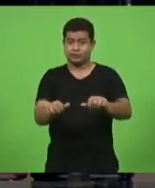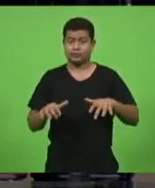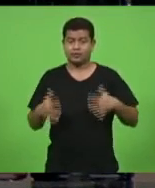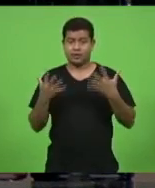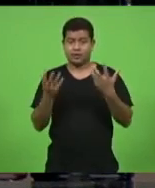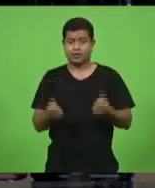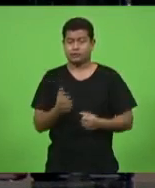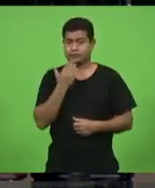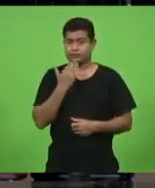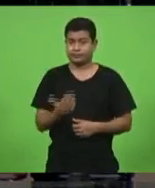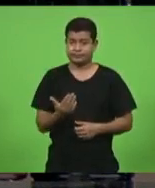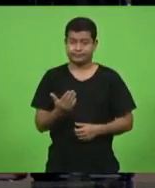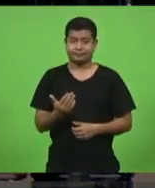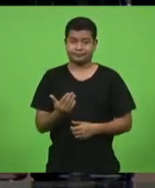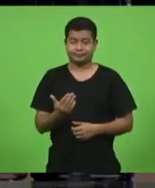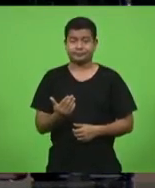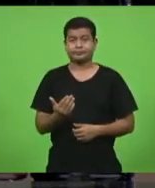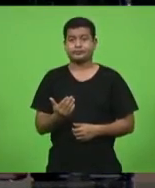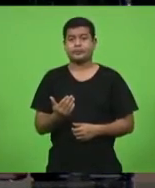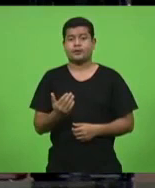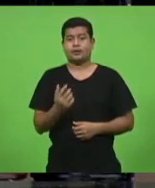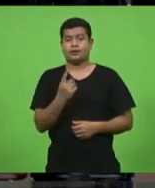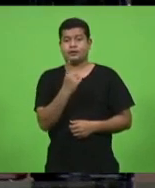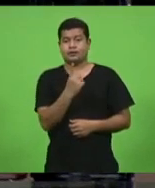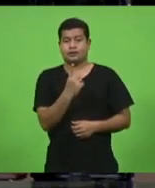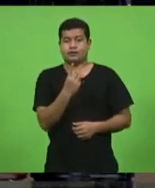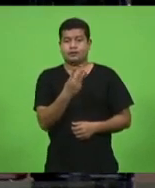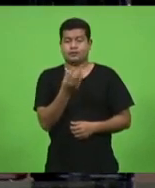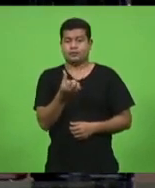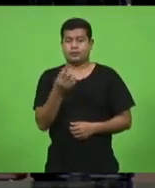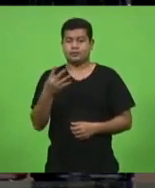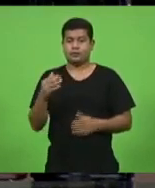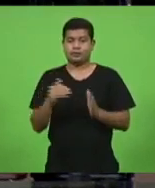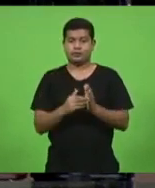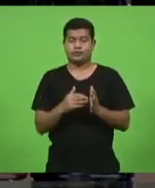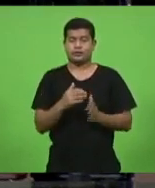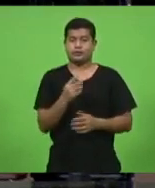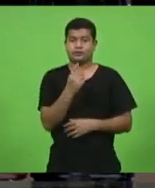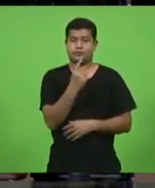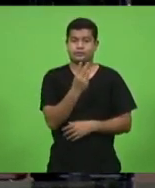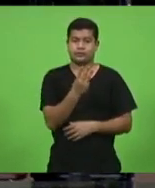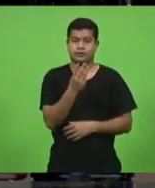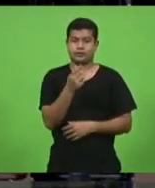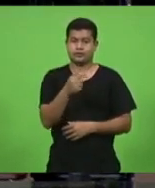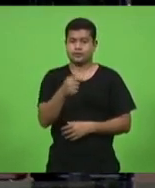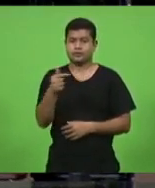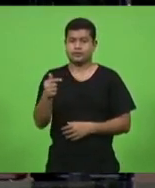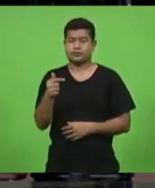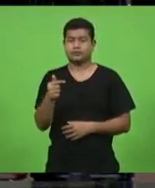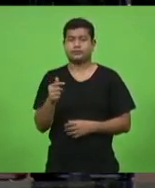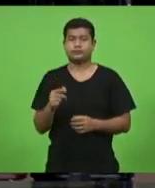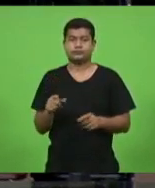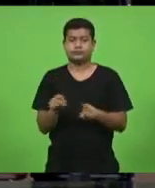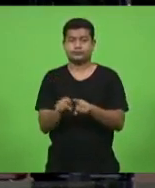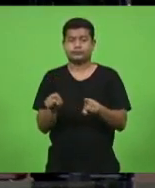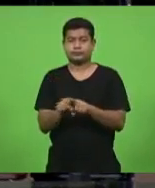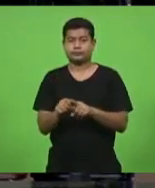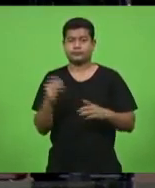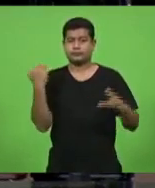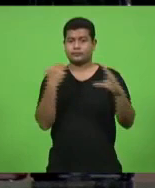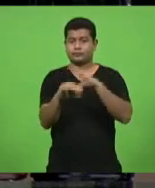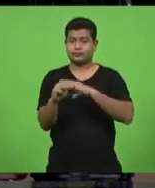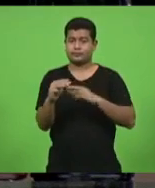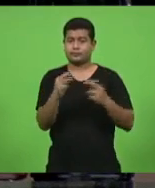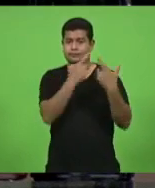requerimentos 364 365 372 377 ainda vai encaminhar aos